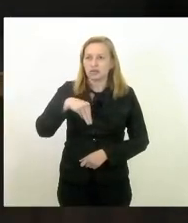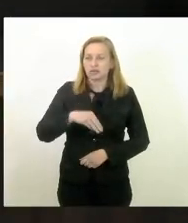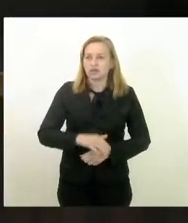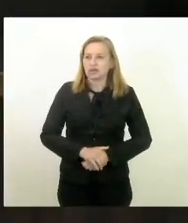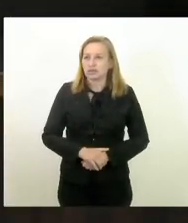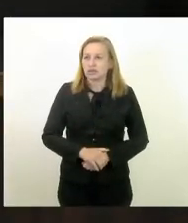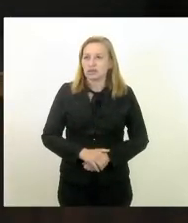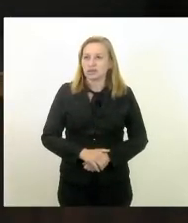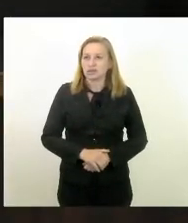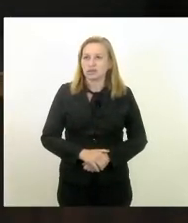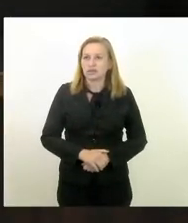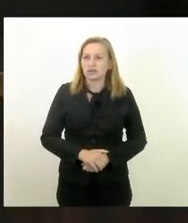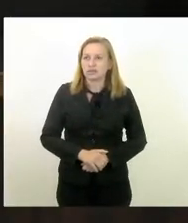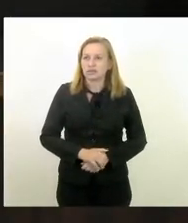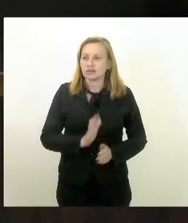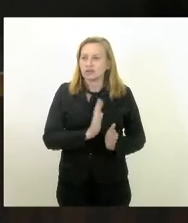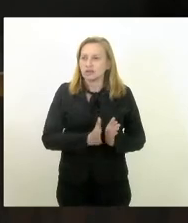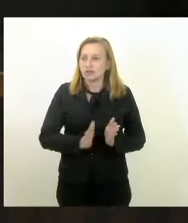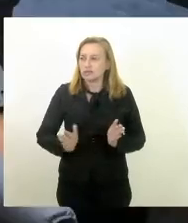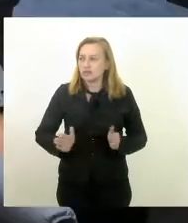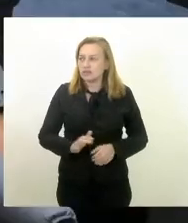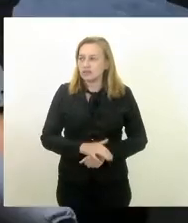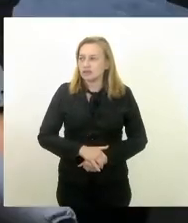antecipar como questão de ordem